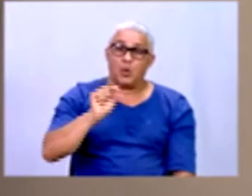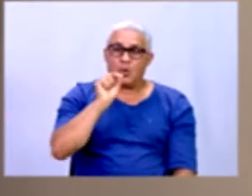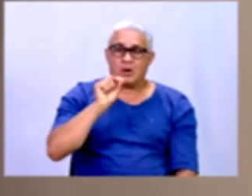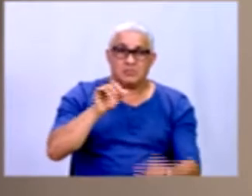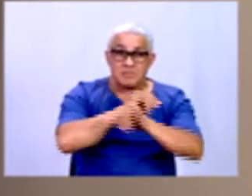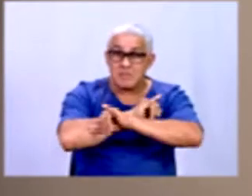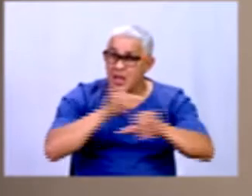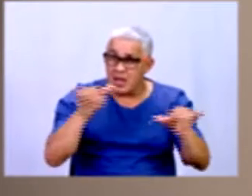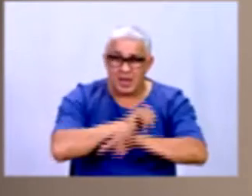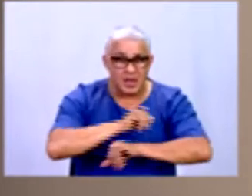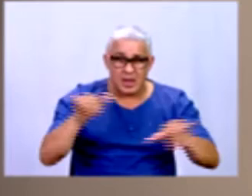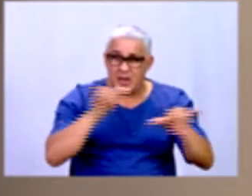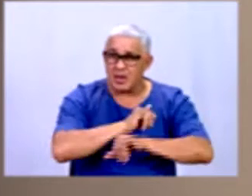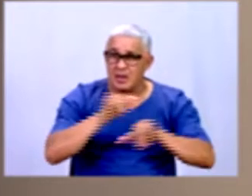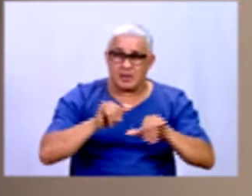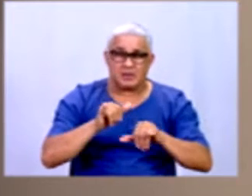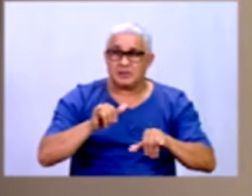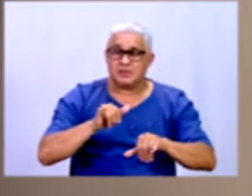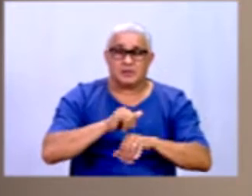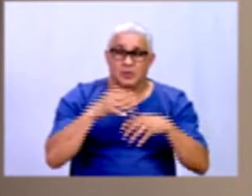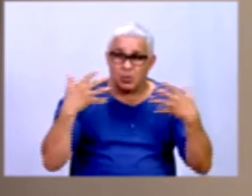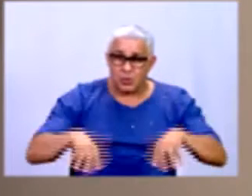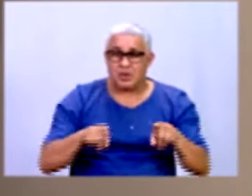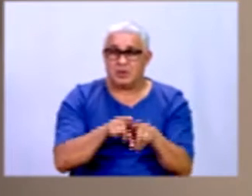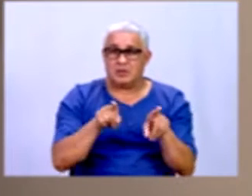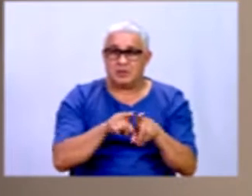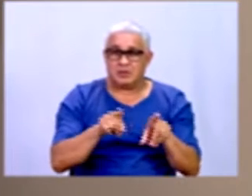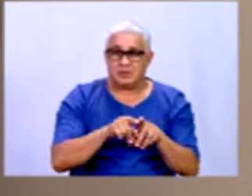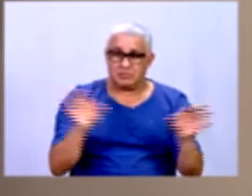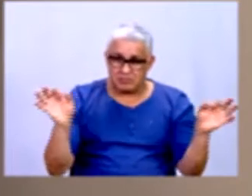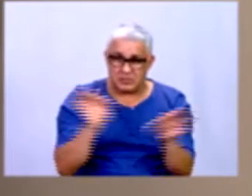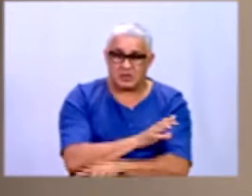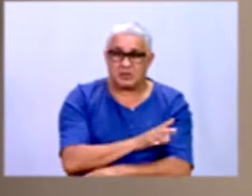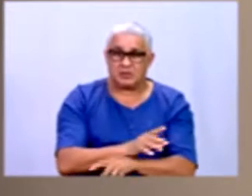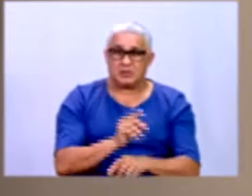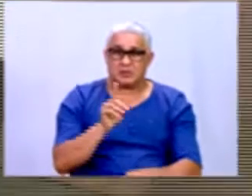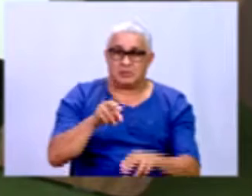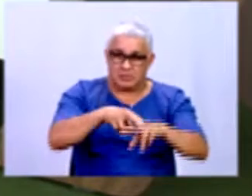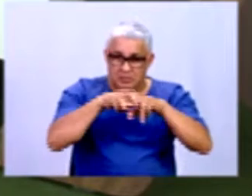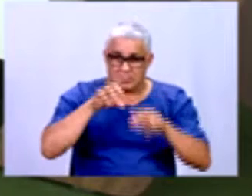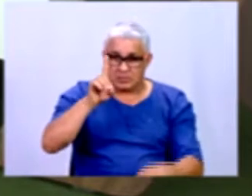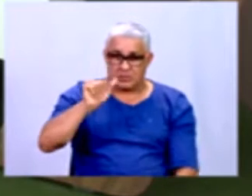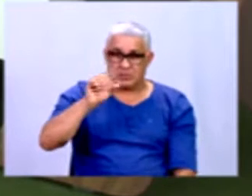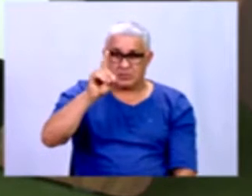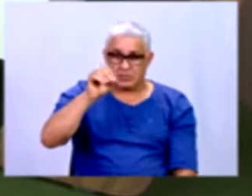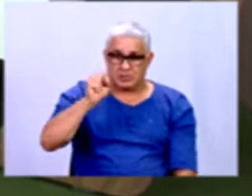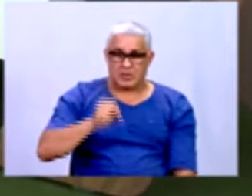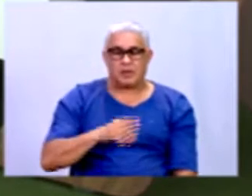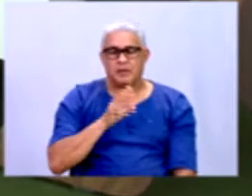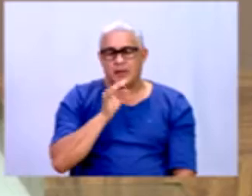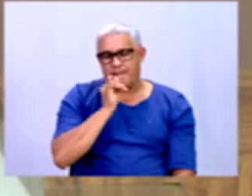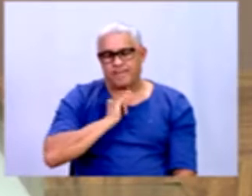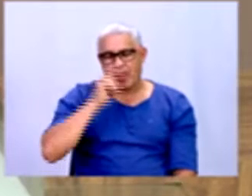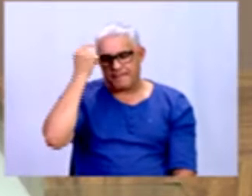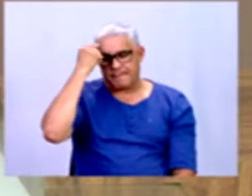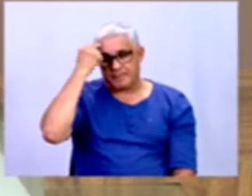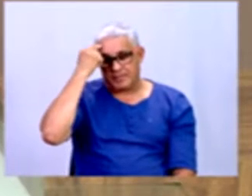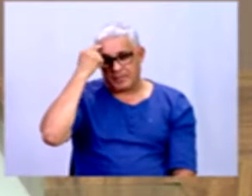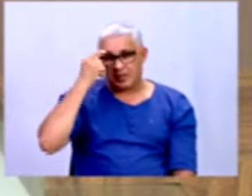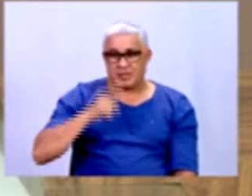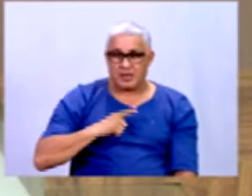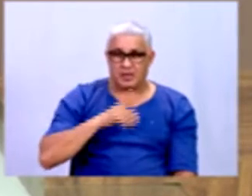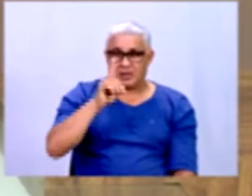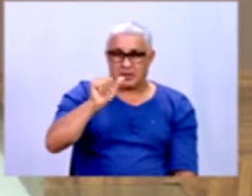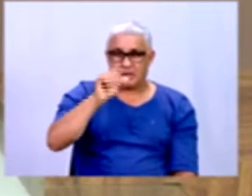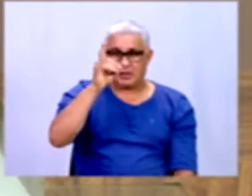informações, tirar muitas conclusões em cima desses dados, né? É, né, professora? Imagine que a gente tem uma quantidade de dados, esses